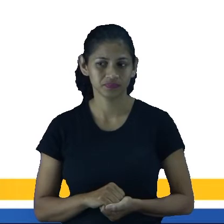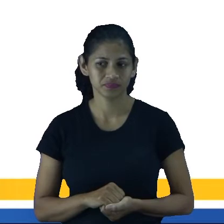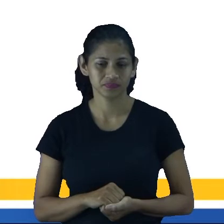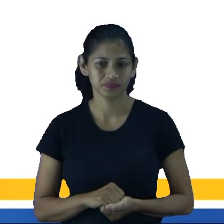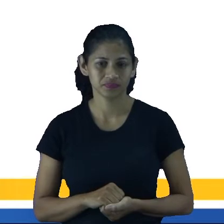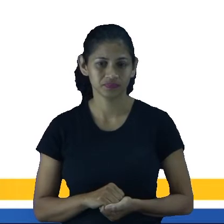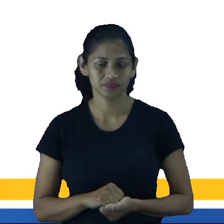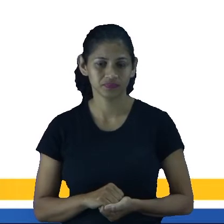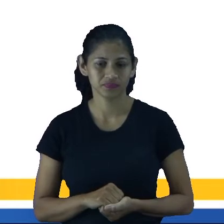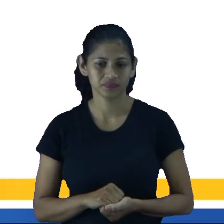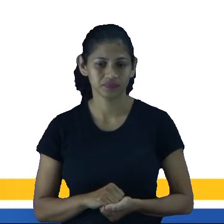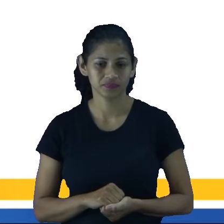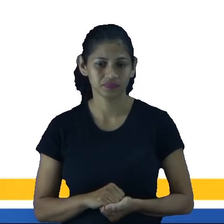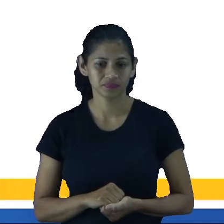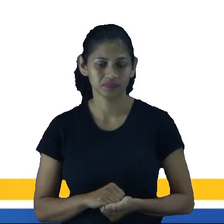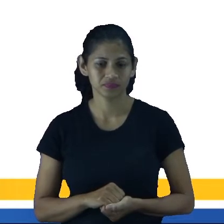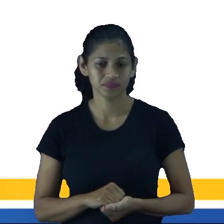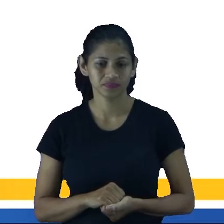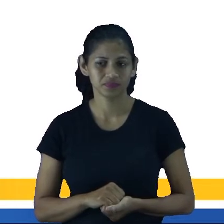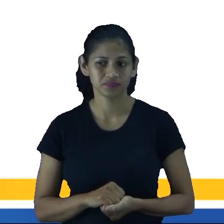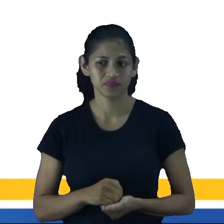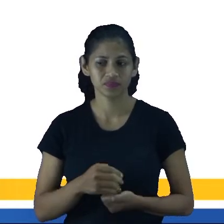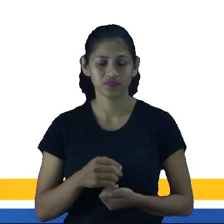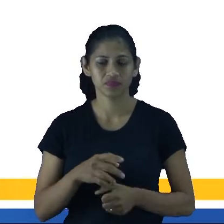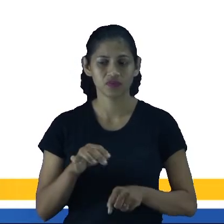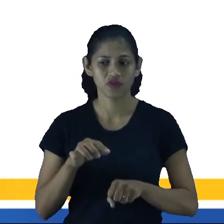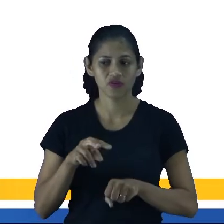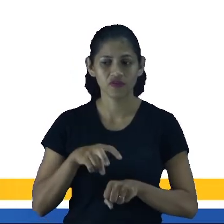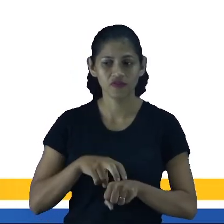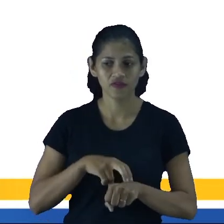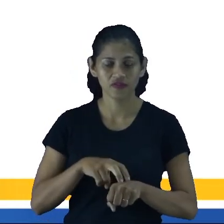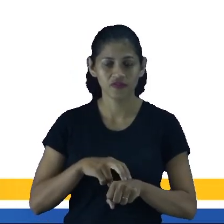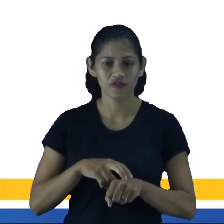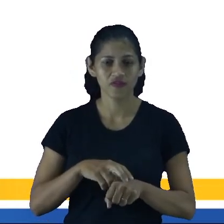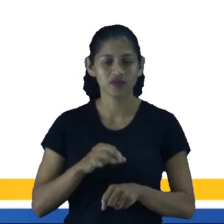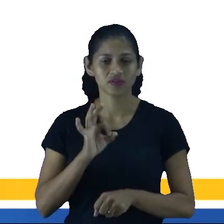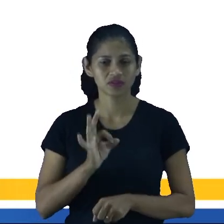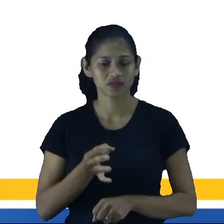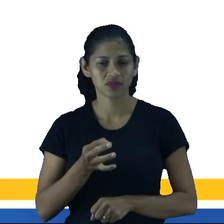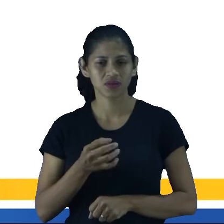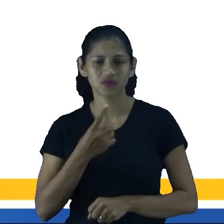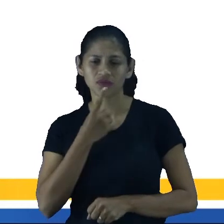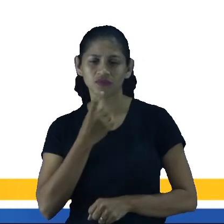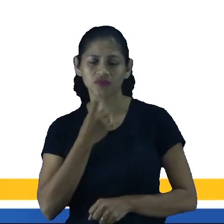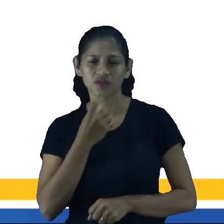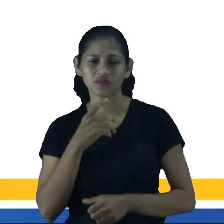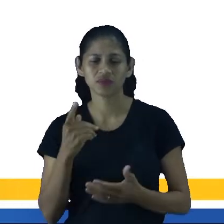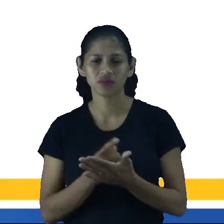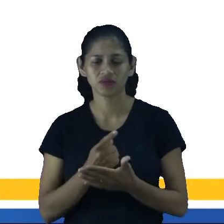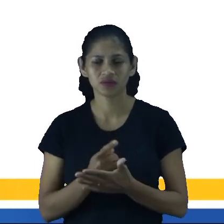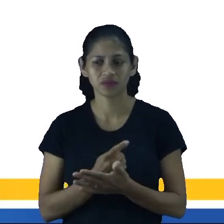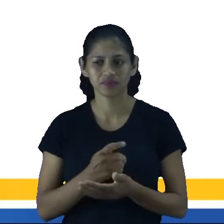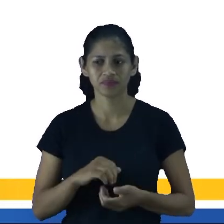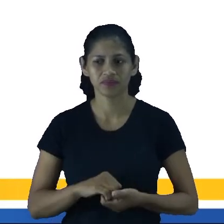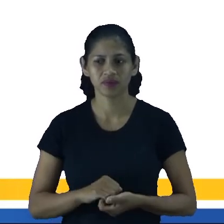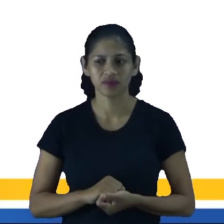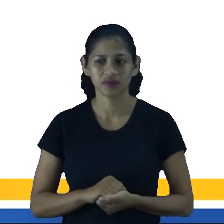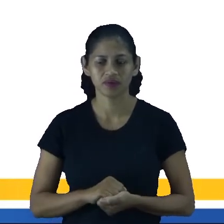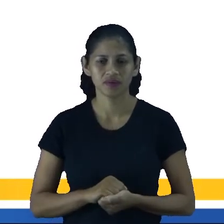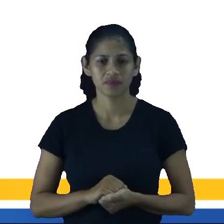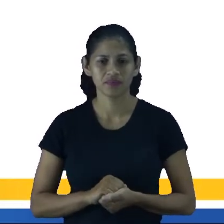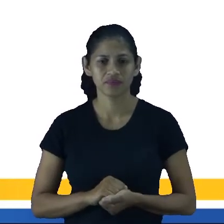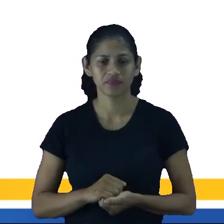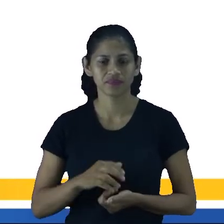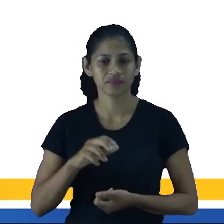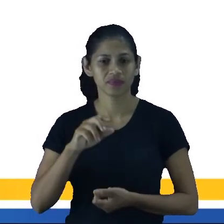usado ali incorretamente, né? AIA. Que de usted, AIA, né? Do verbo haver. Que você,